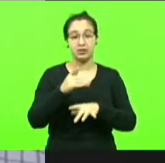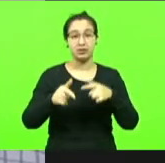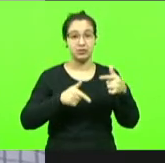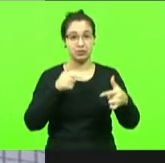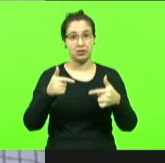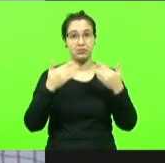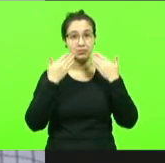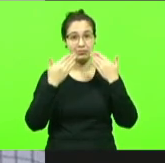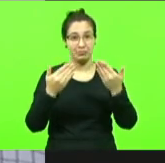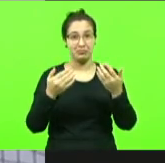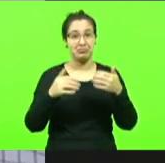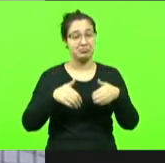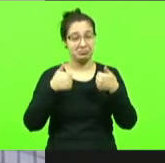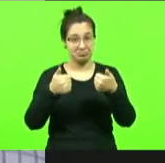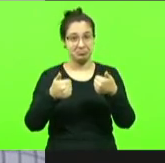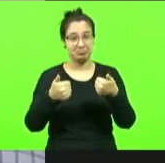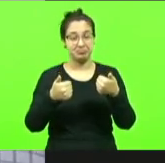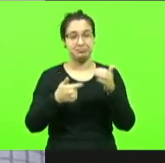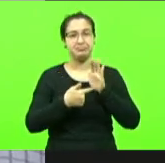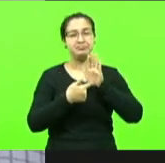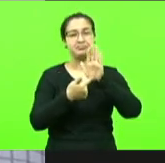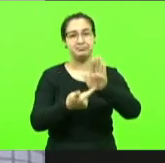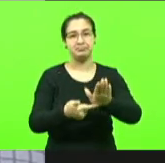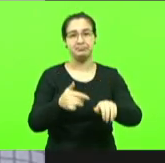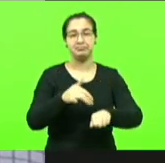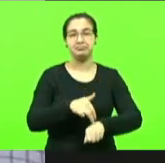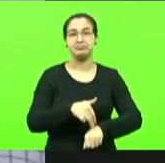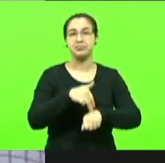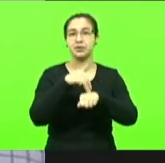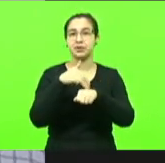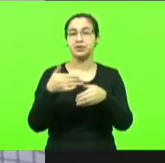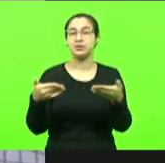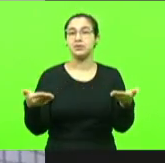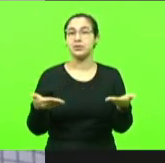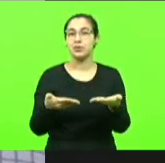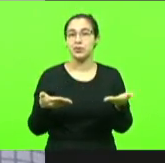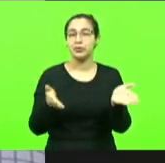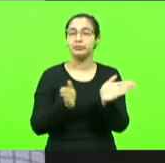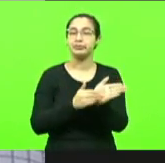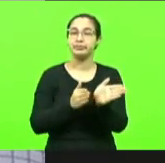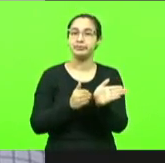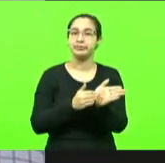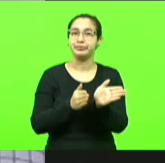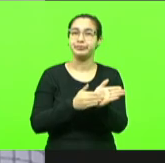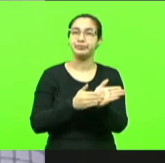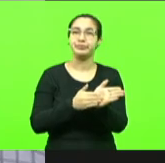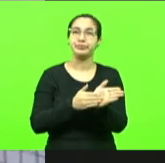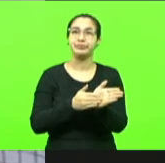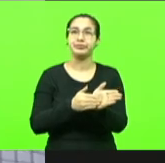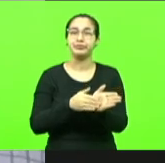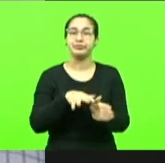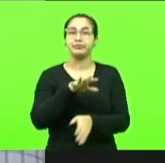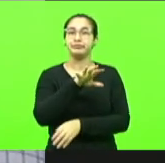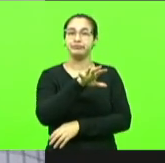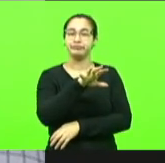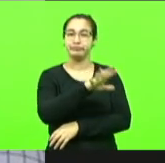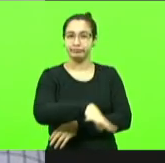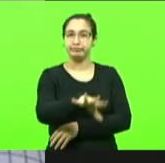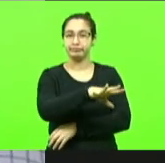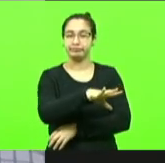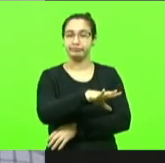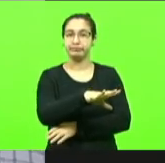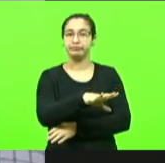estamos apresentando uma moção hoje de de parabéns né ao setor cooperativista